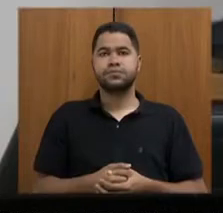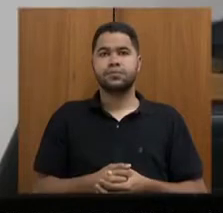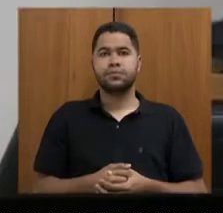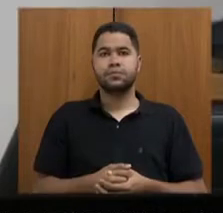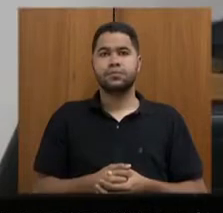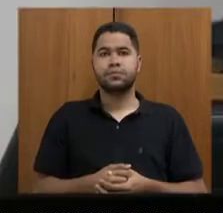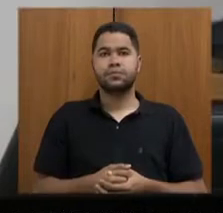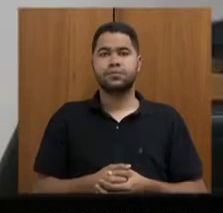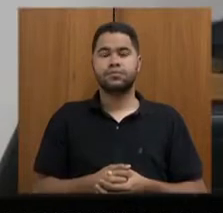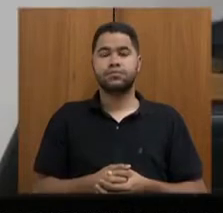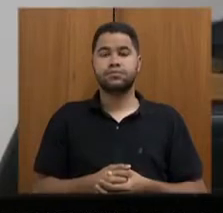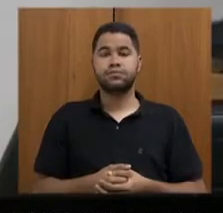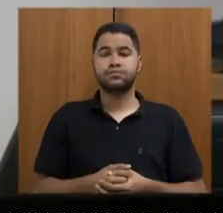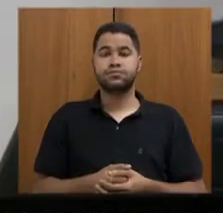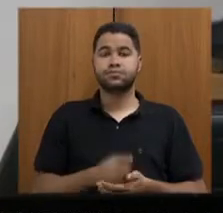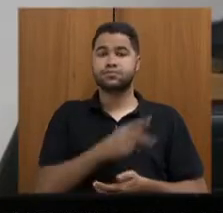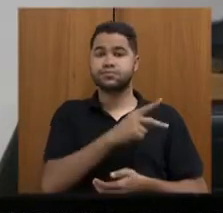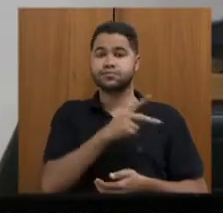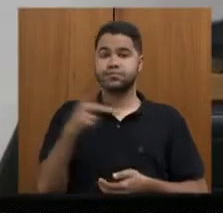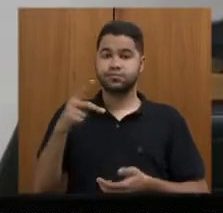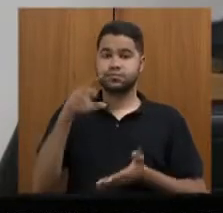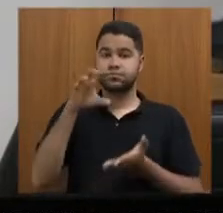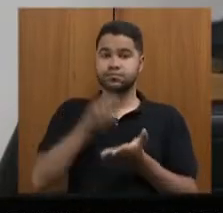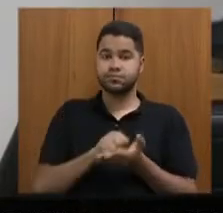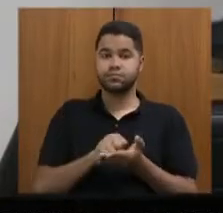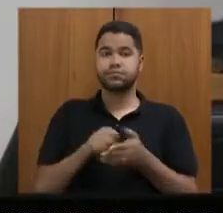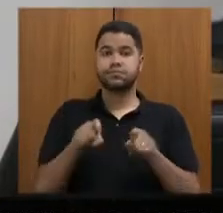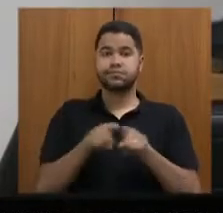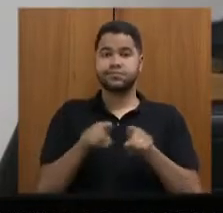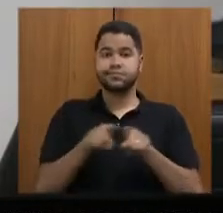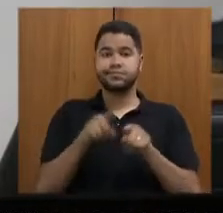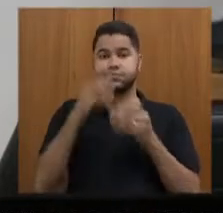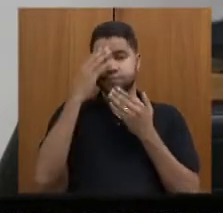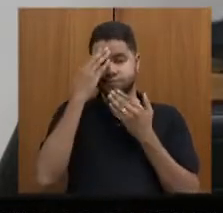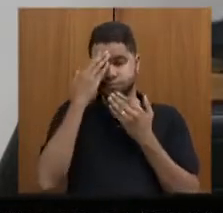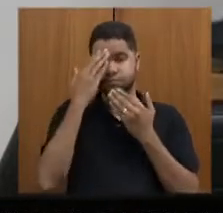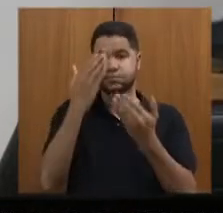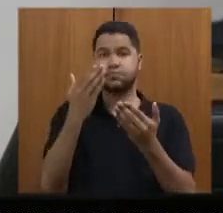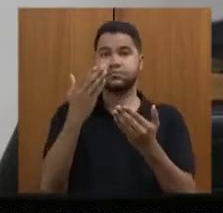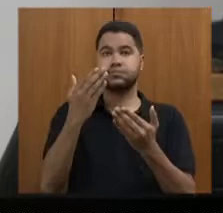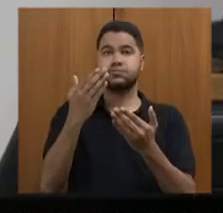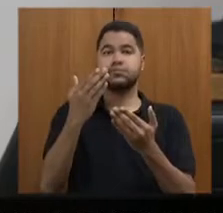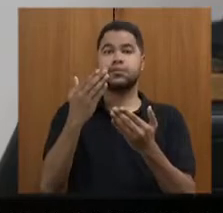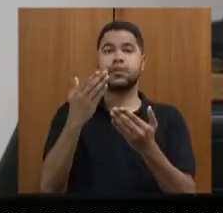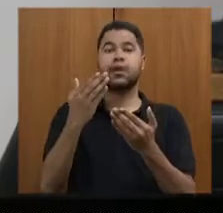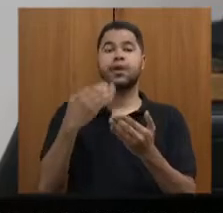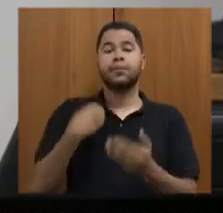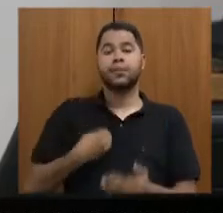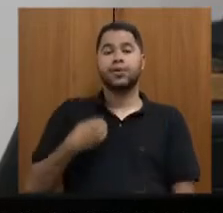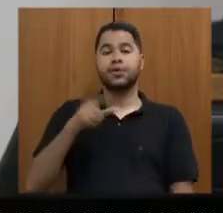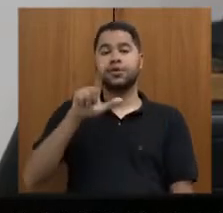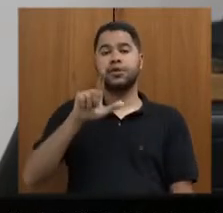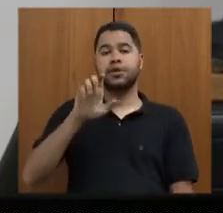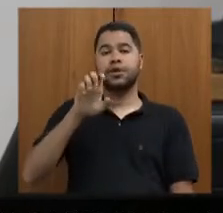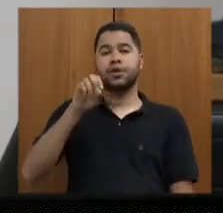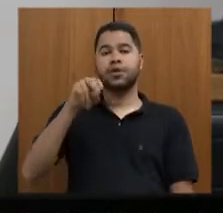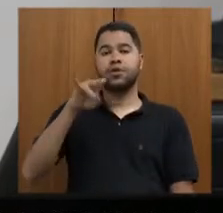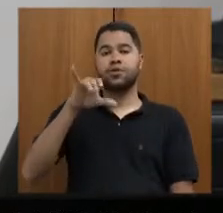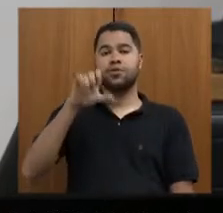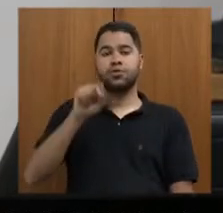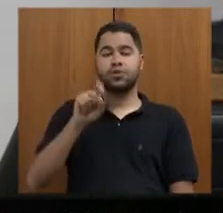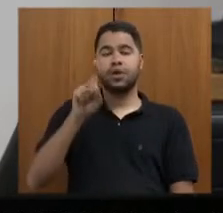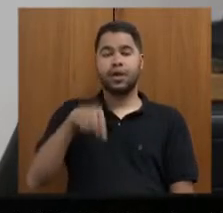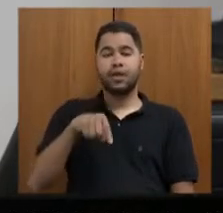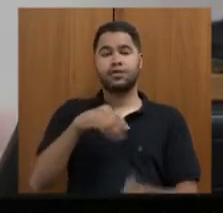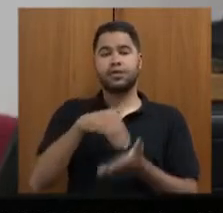A presidência registra e agradece a presença do Leônidas Oliveira, secretário de Estado de